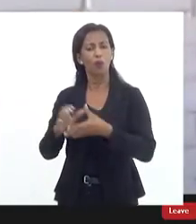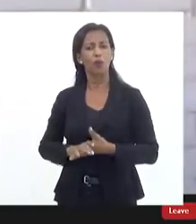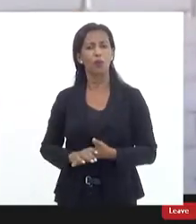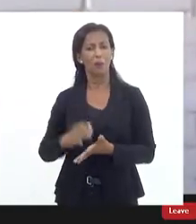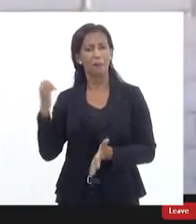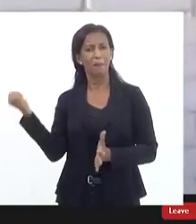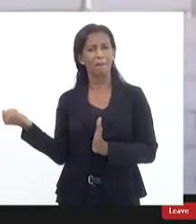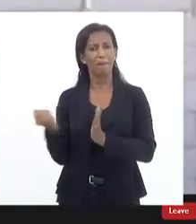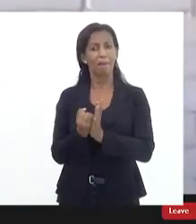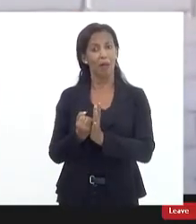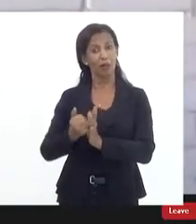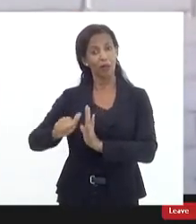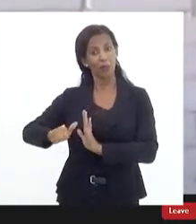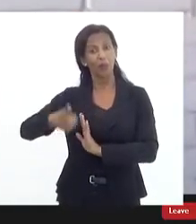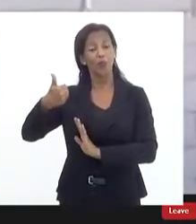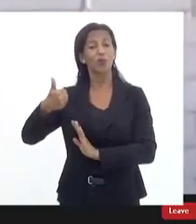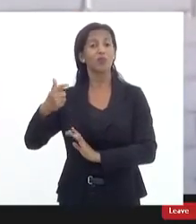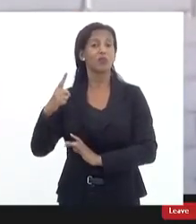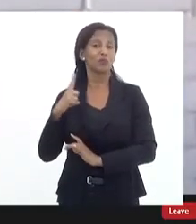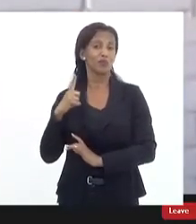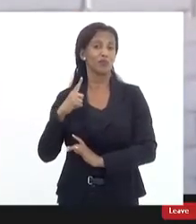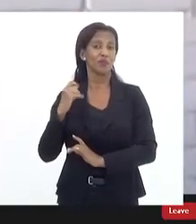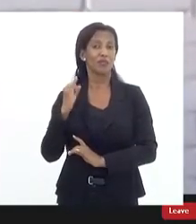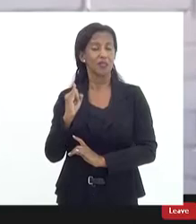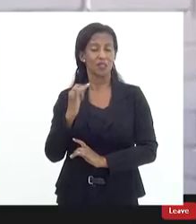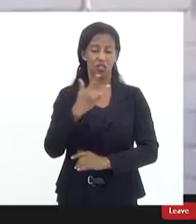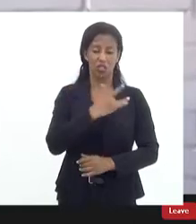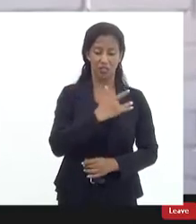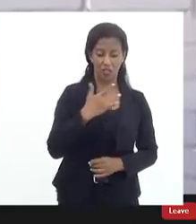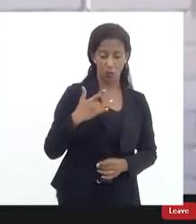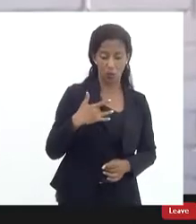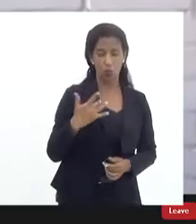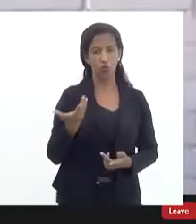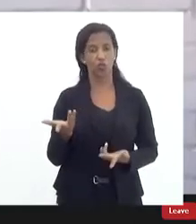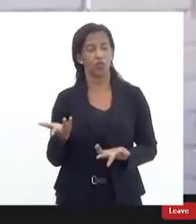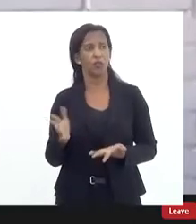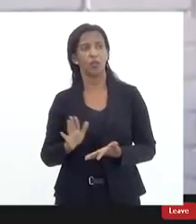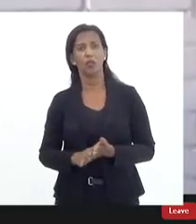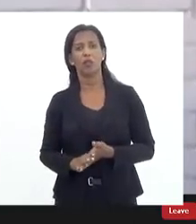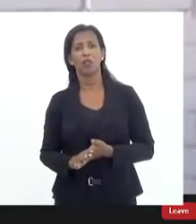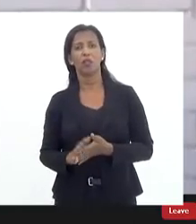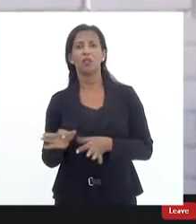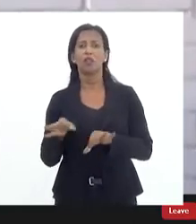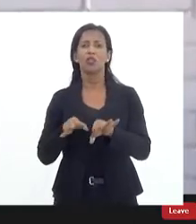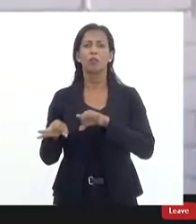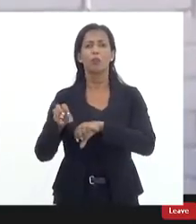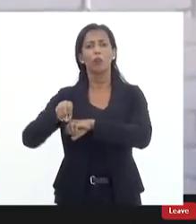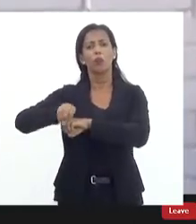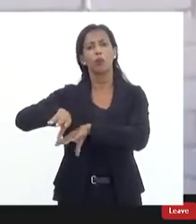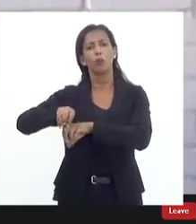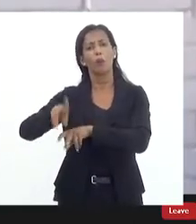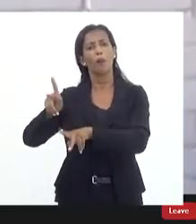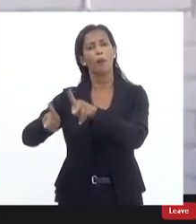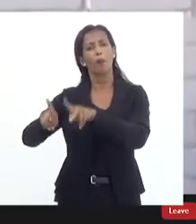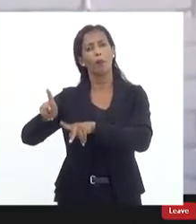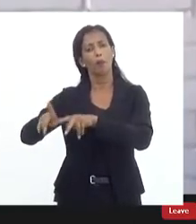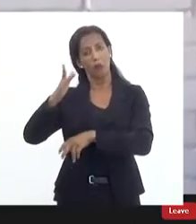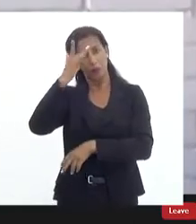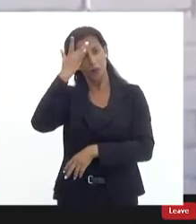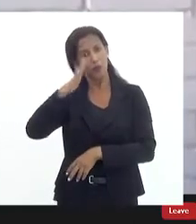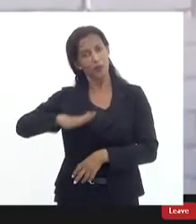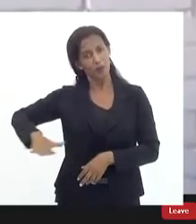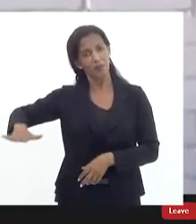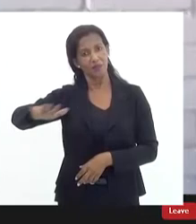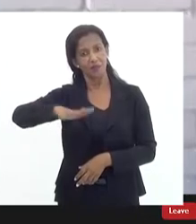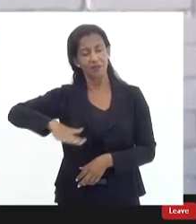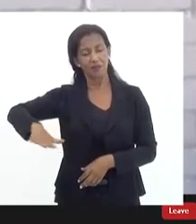impacto positivo que tem seja na saúde seja em projetos de educação popular dos moradores ali da